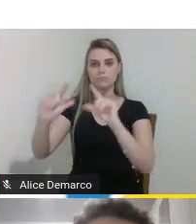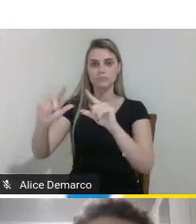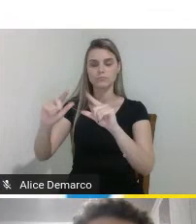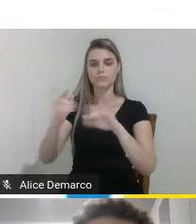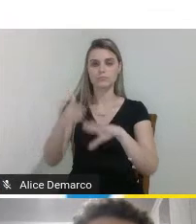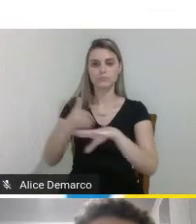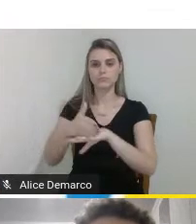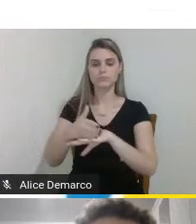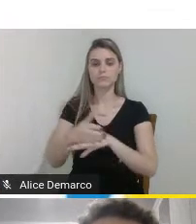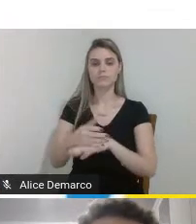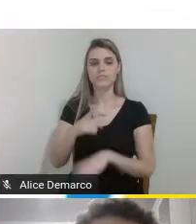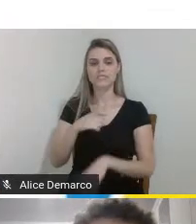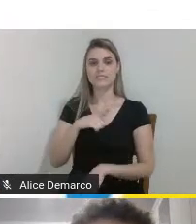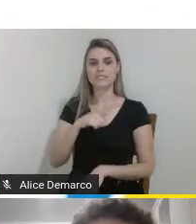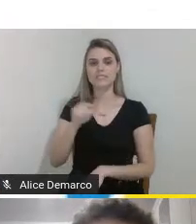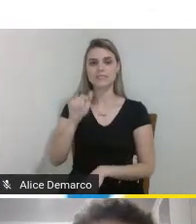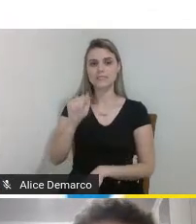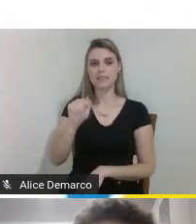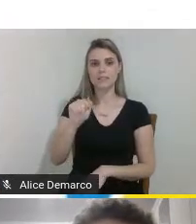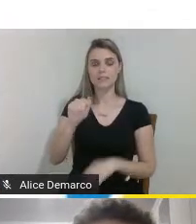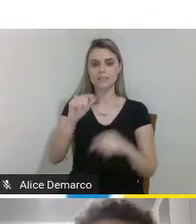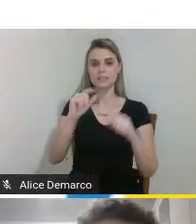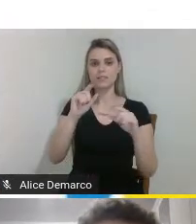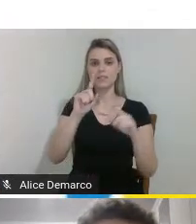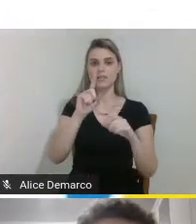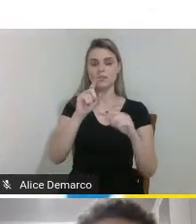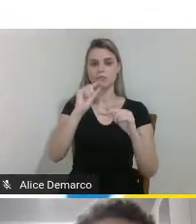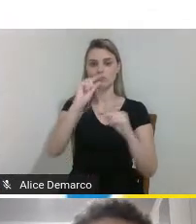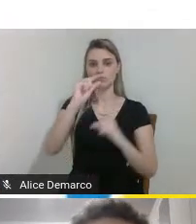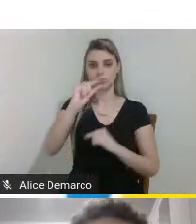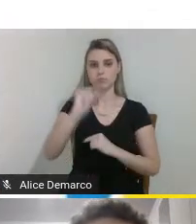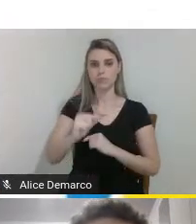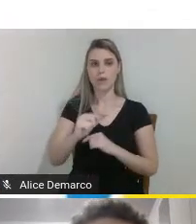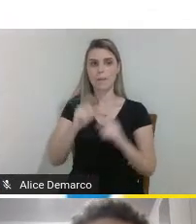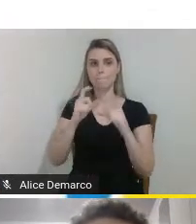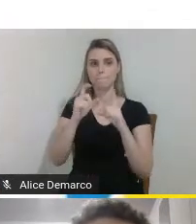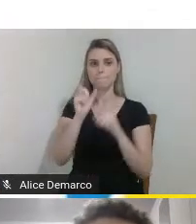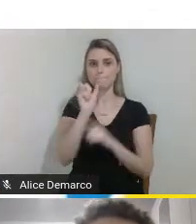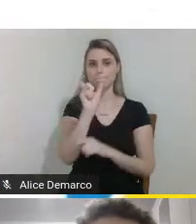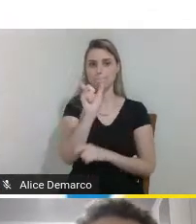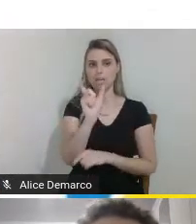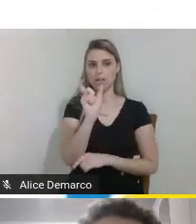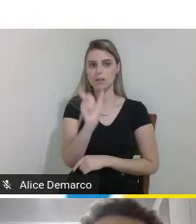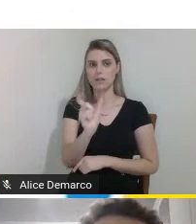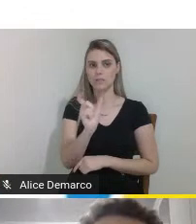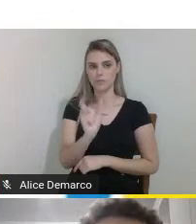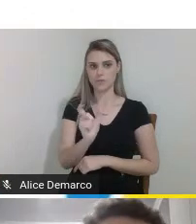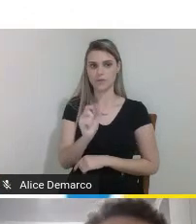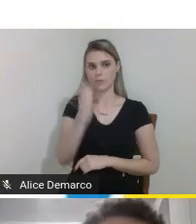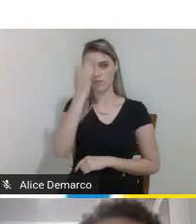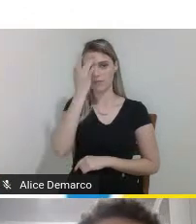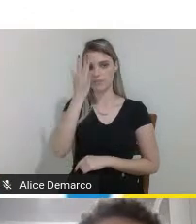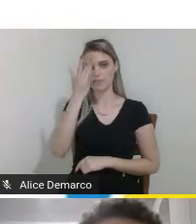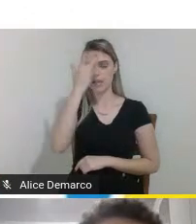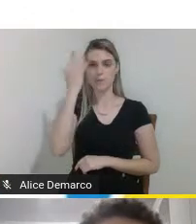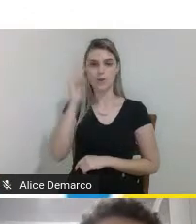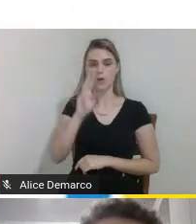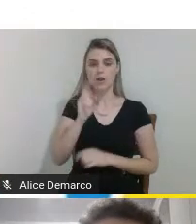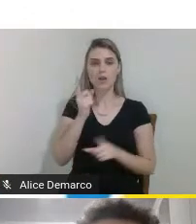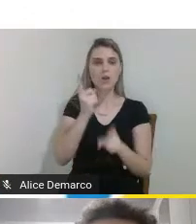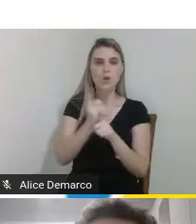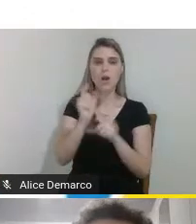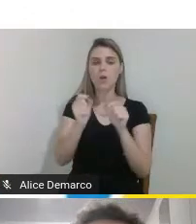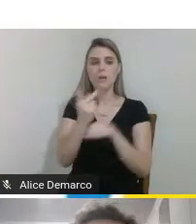temos sete botões com as categorias das palavras para facilitar um pouco o usuário achar o que ele está procurando